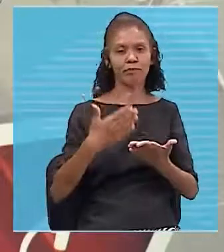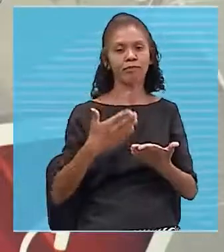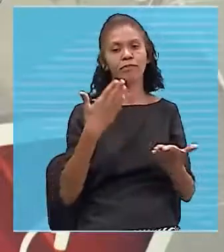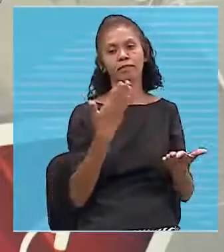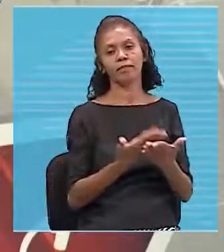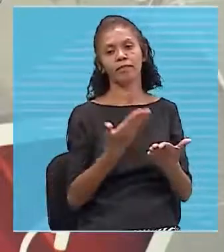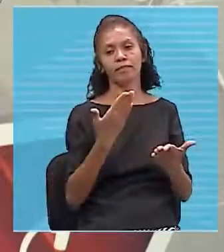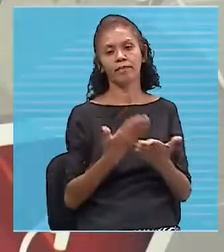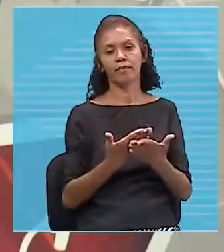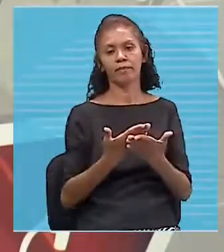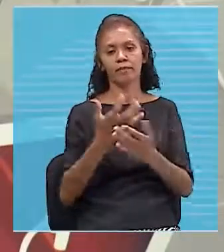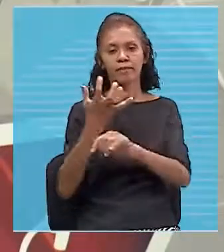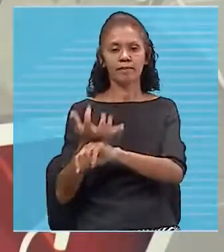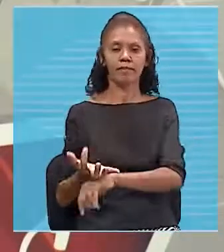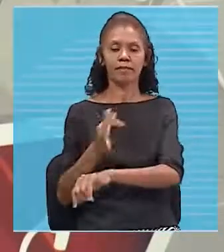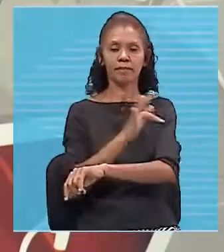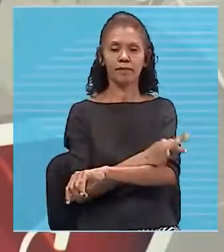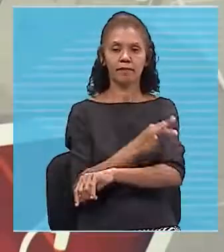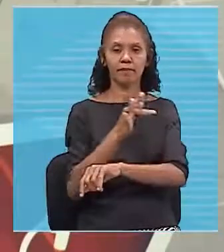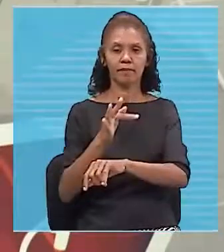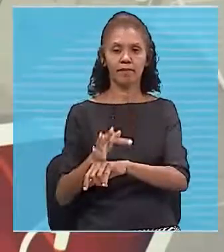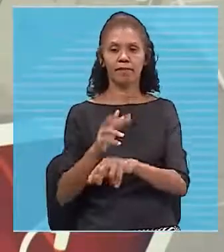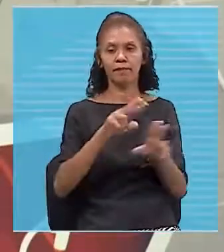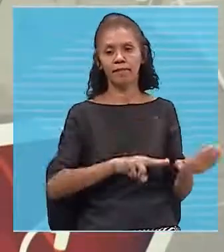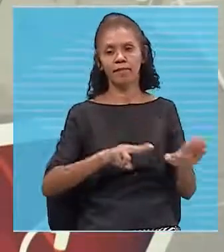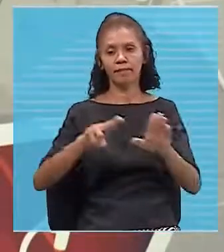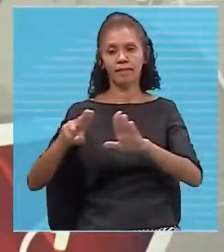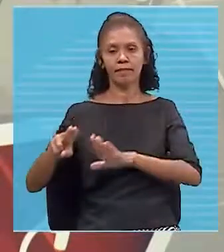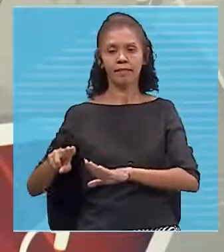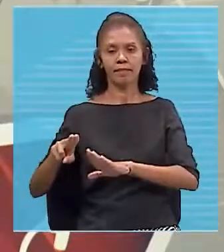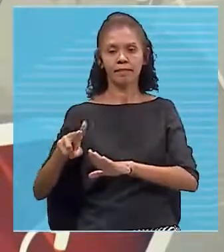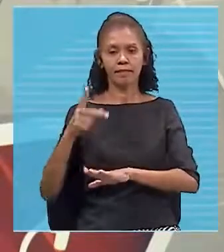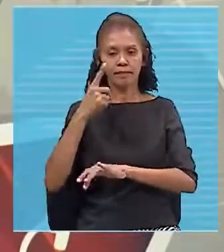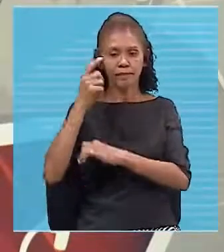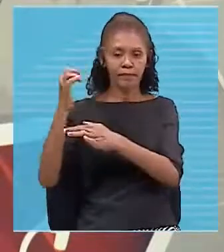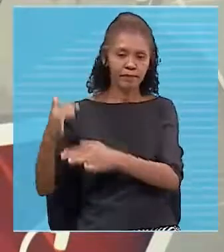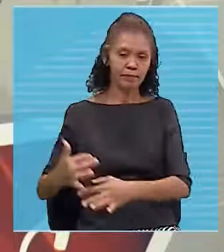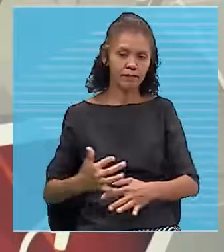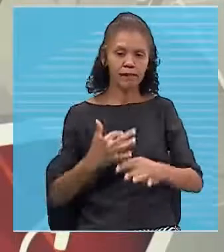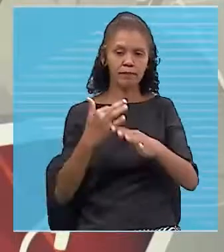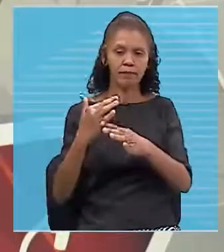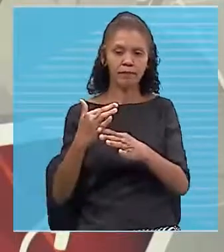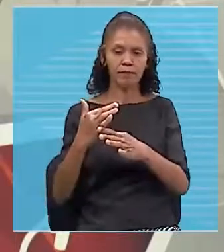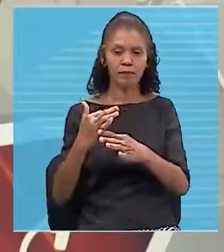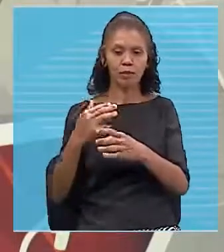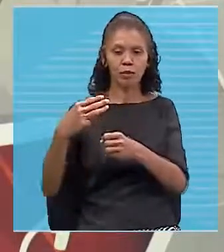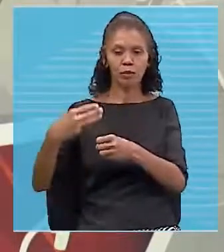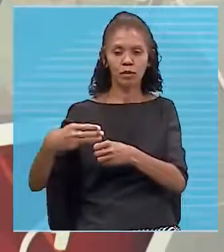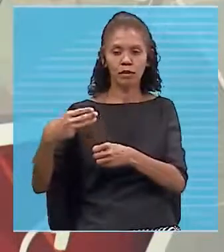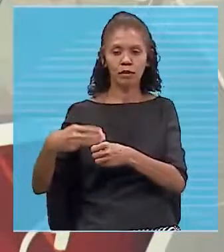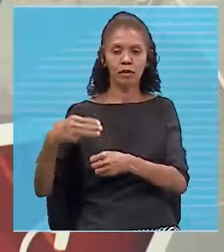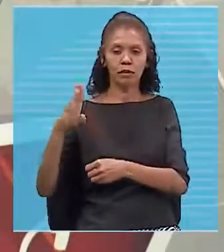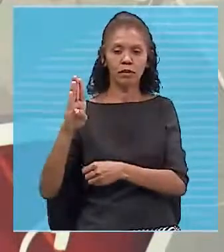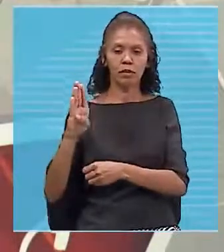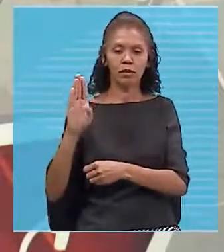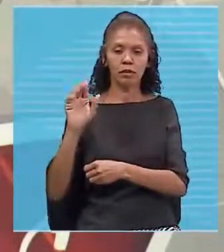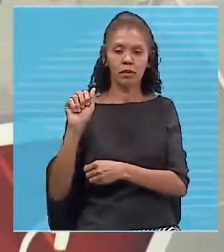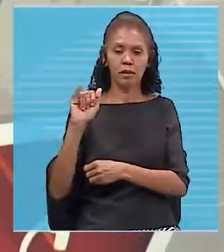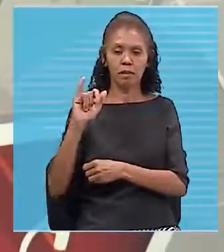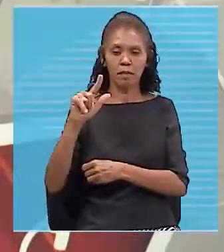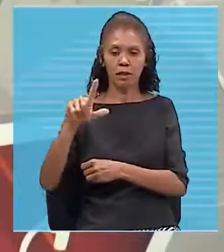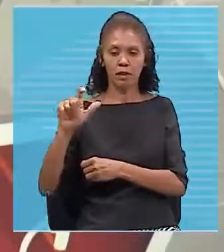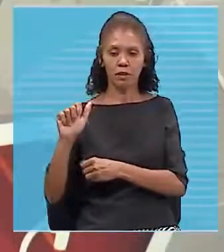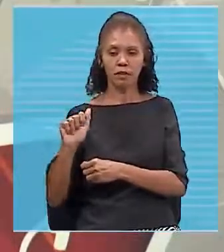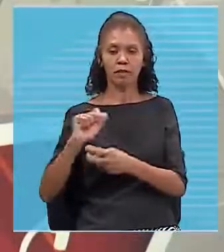aula de Física da Semana, tá? Com a galerinha de Baixa Grande do Ribeiro também, Dom Inocêncio